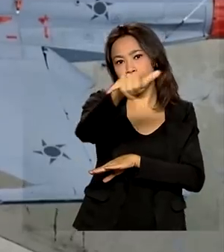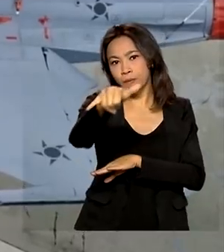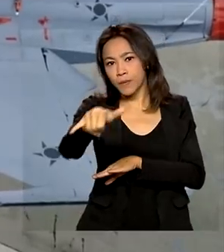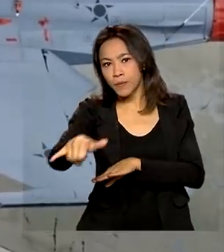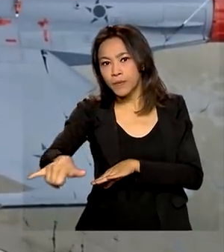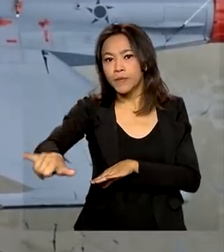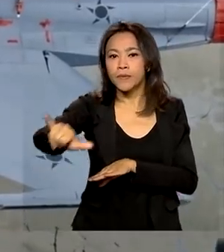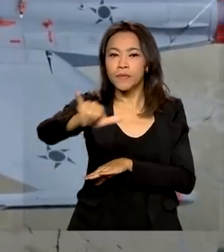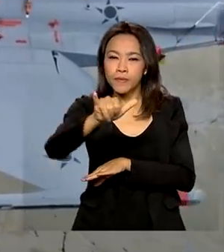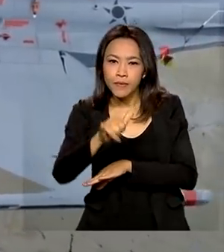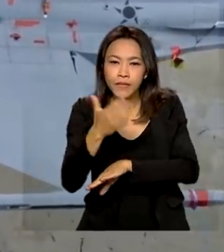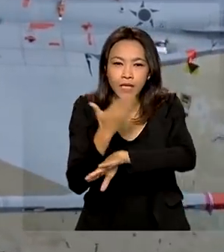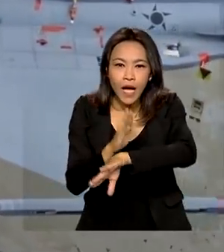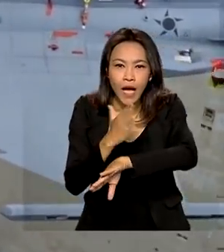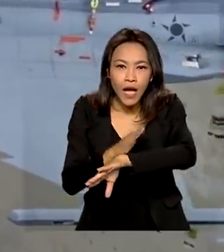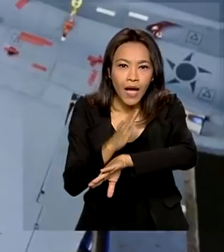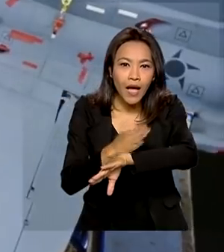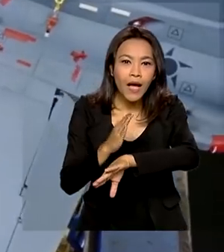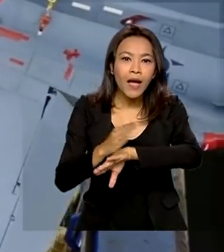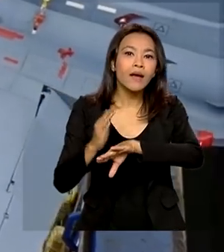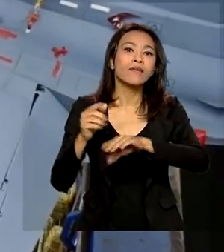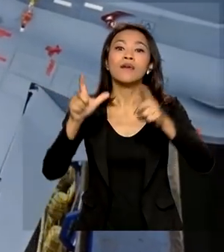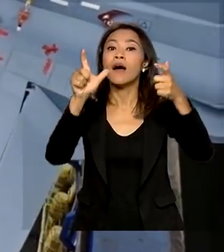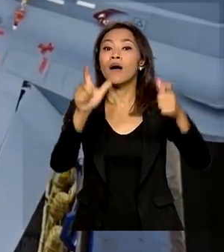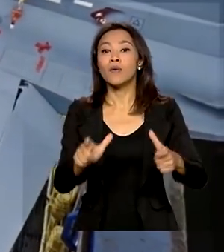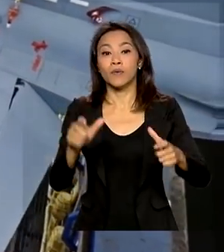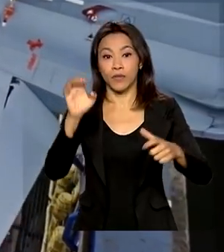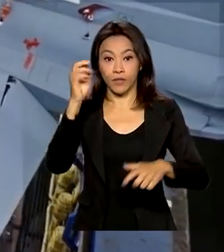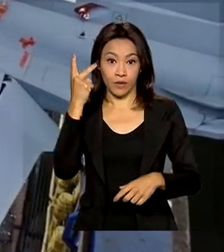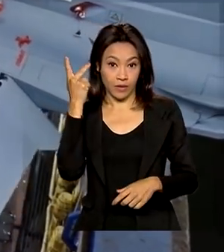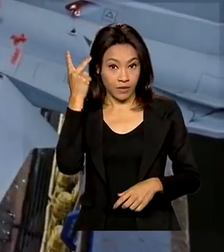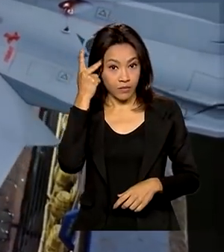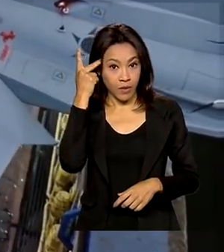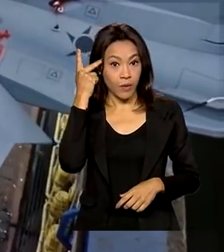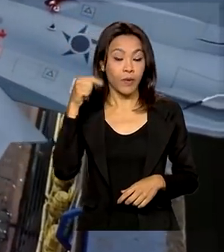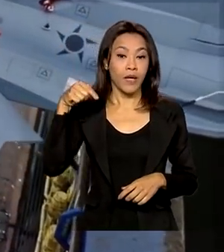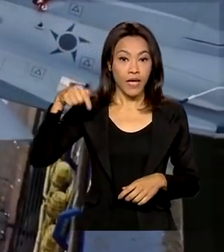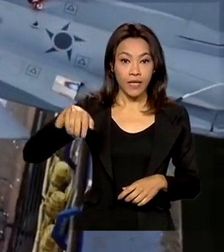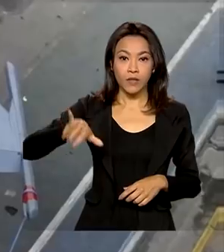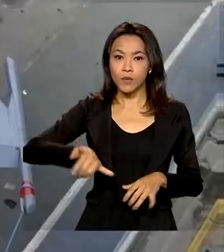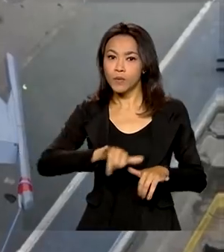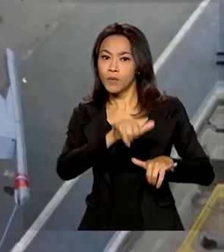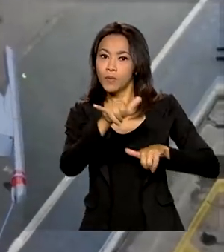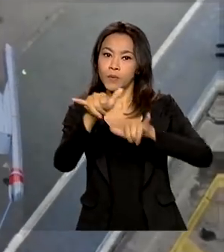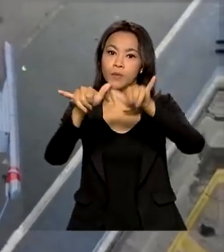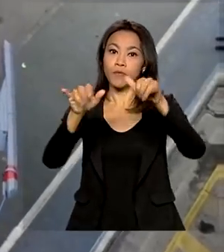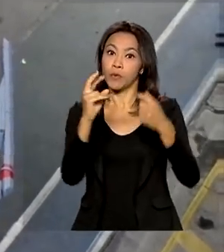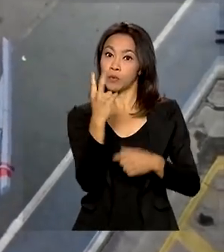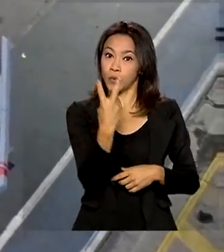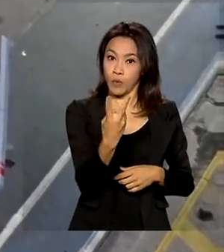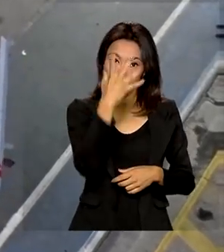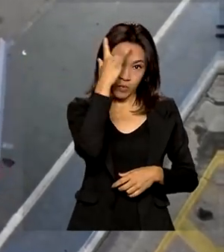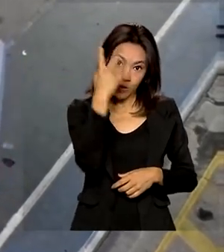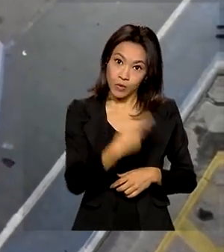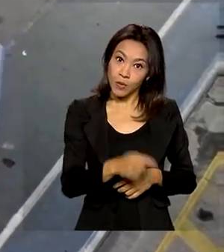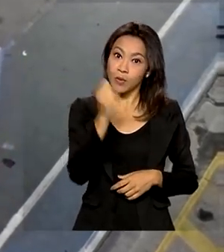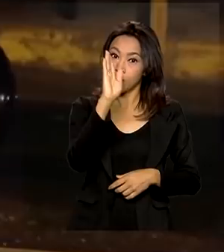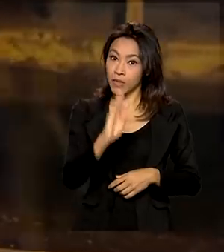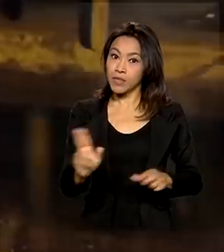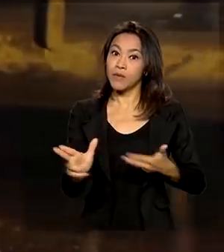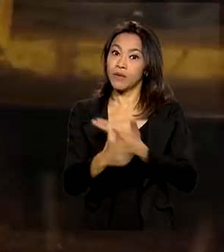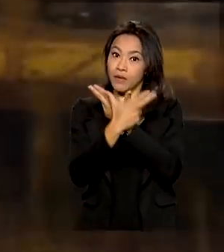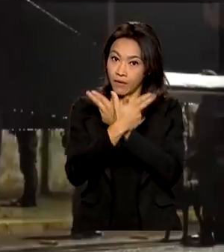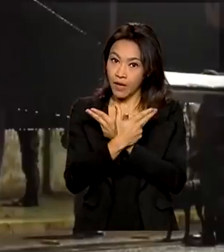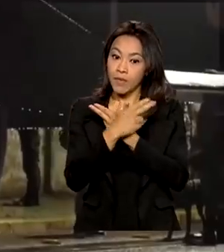Ensaios em Voo na Embraer, em Gavião Peixoto, São Paulo. Os voos foram conduzidos por dois pilotos brasileiros da FAB que